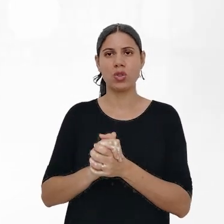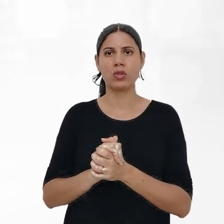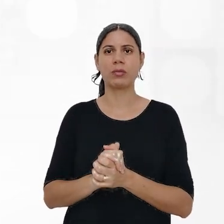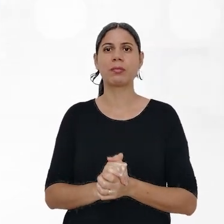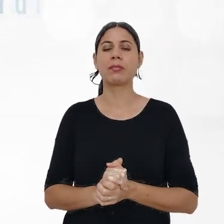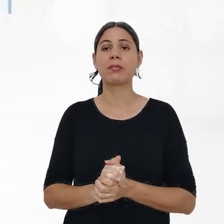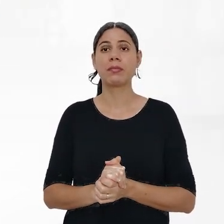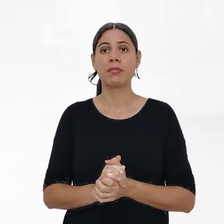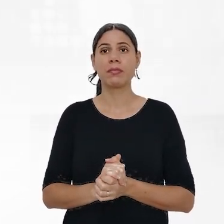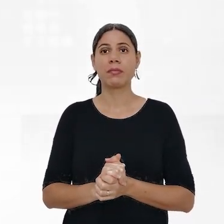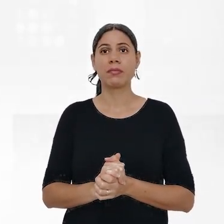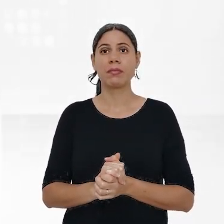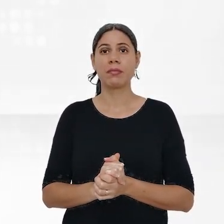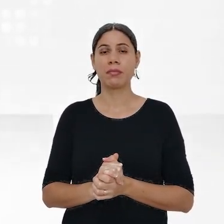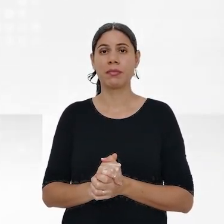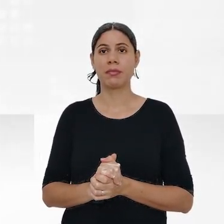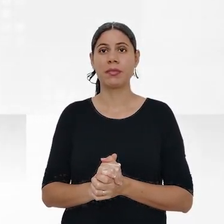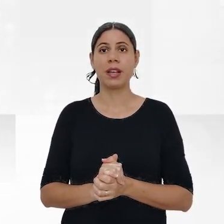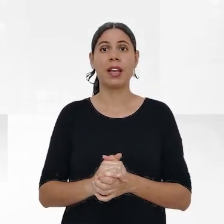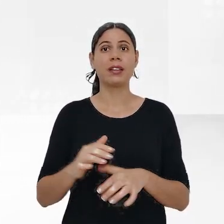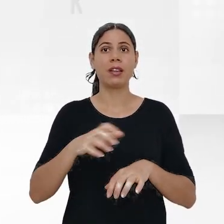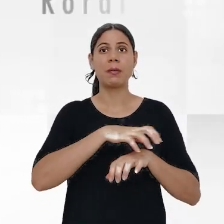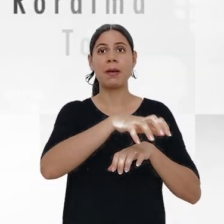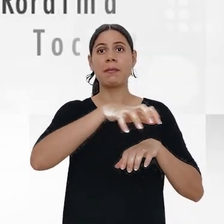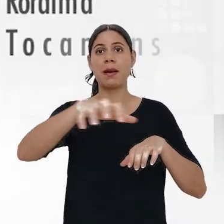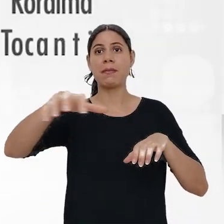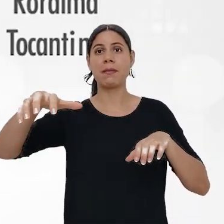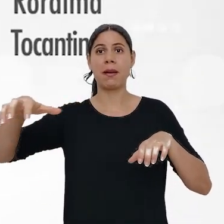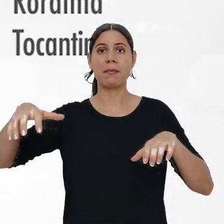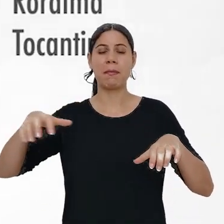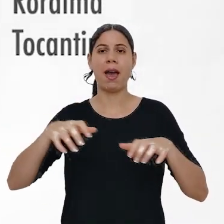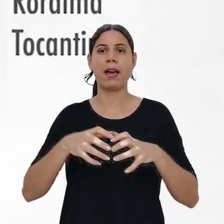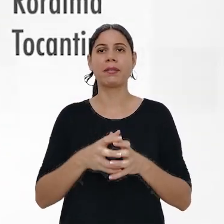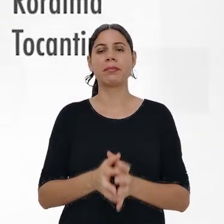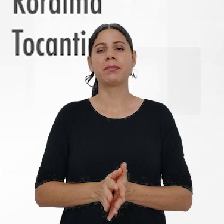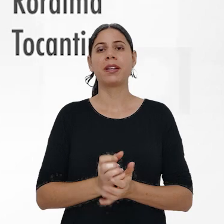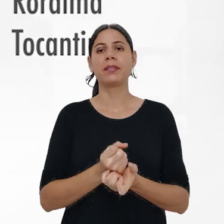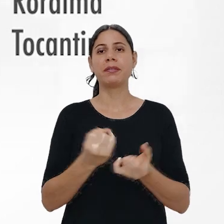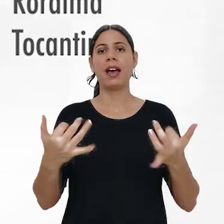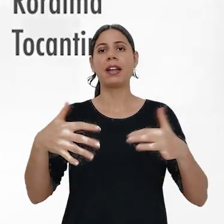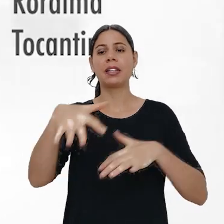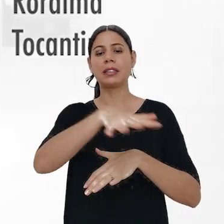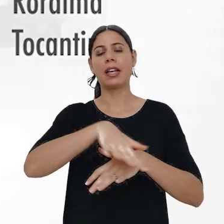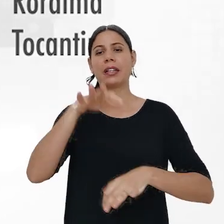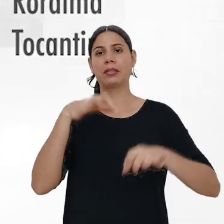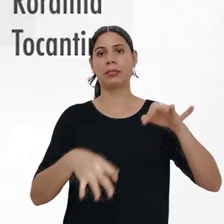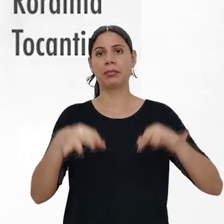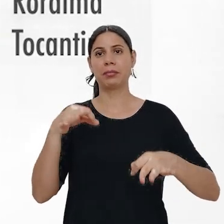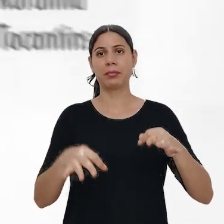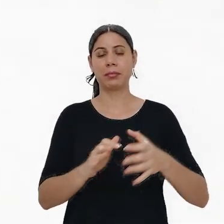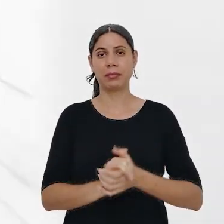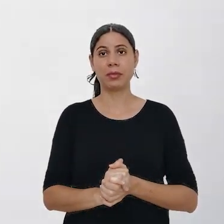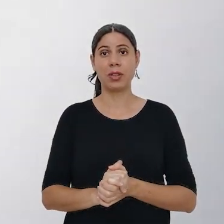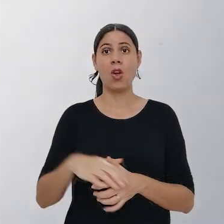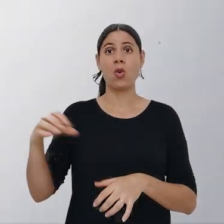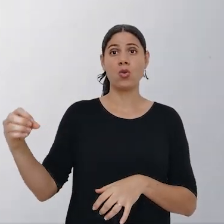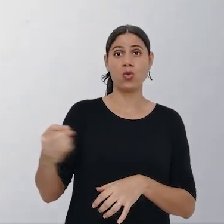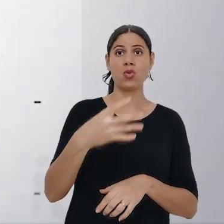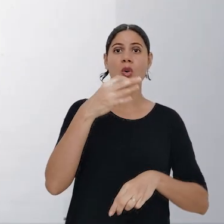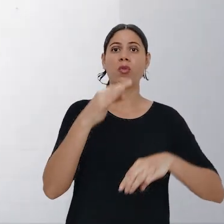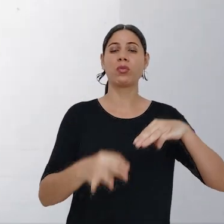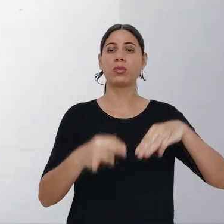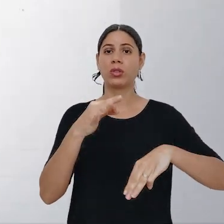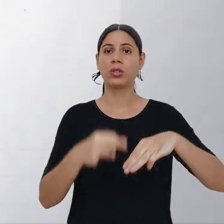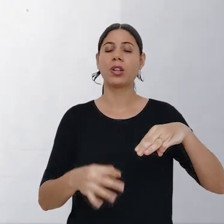e substitutos distribuídos nas varas das sessões e subseções judiciárias e turmas recursais. Os novos